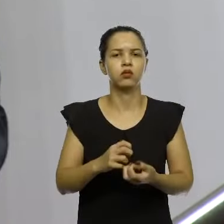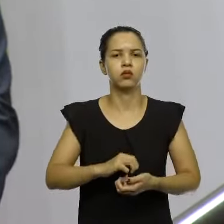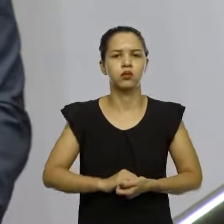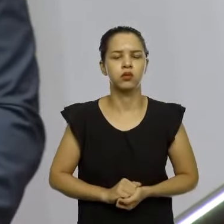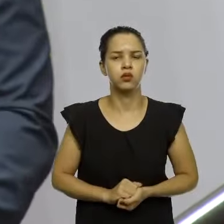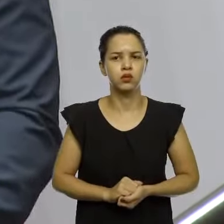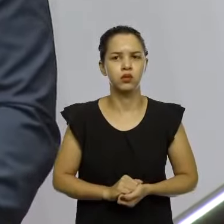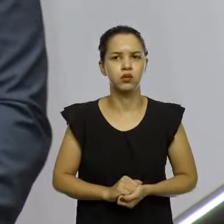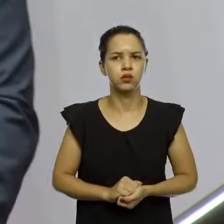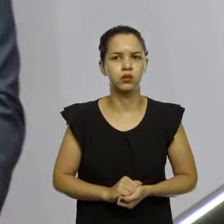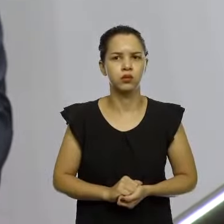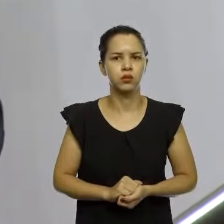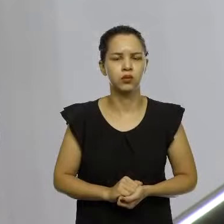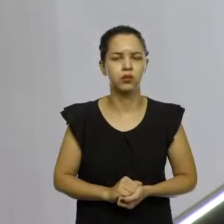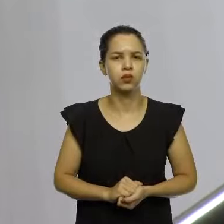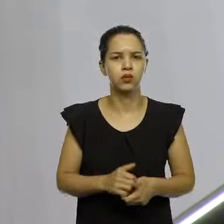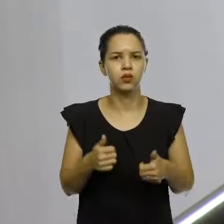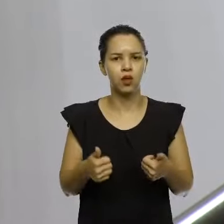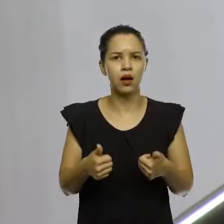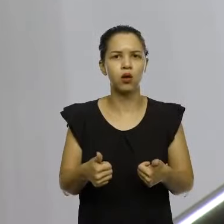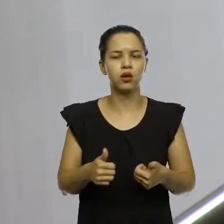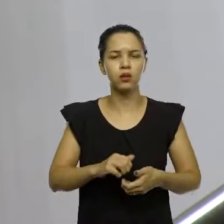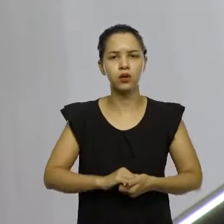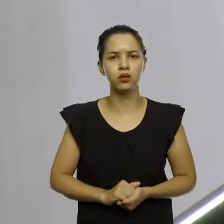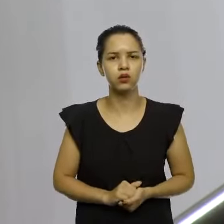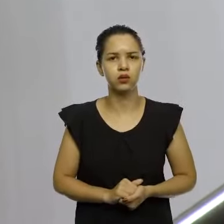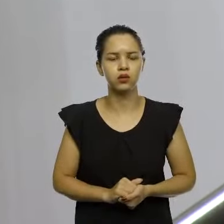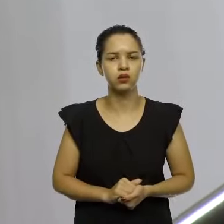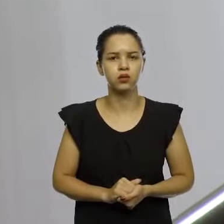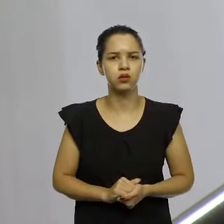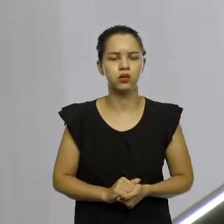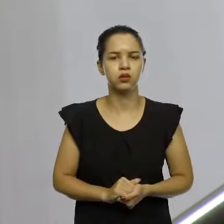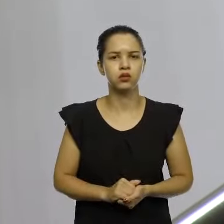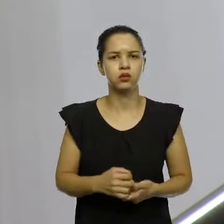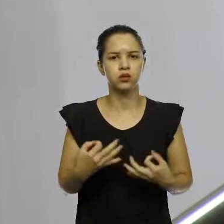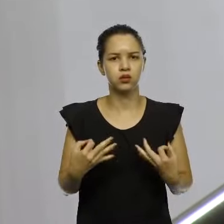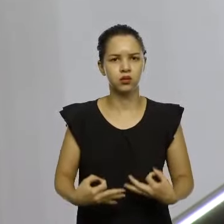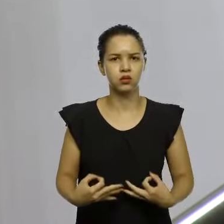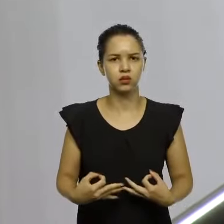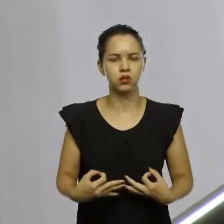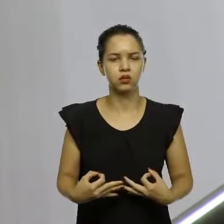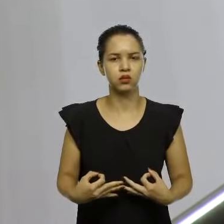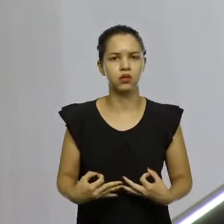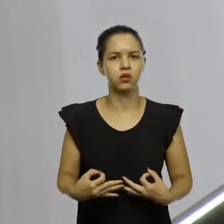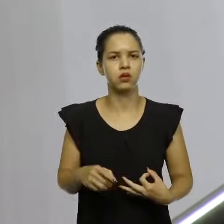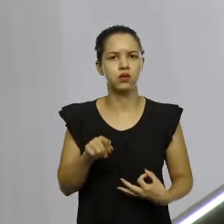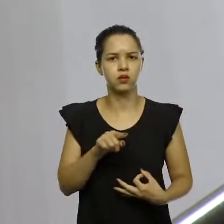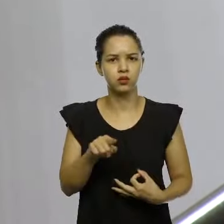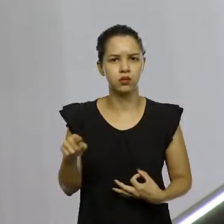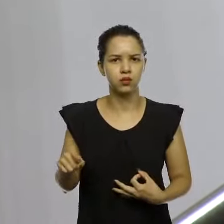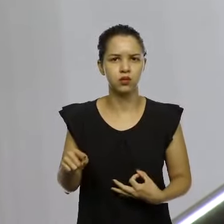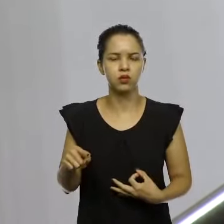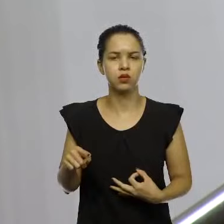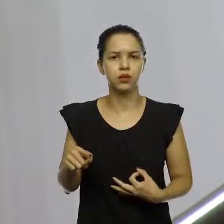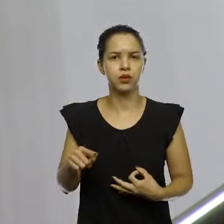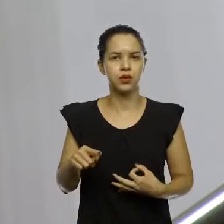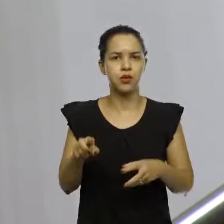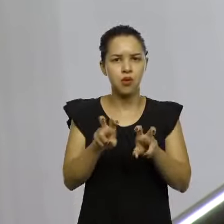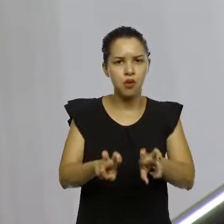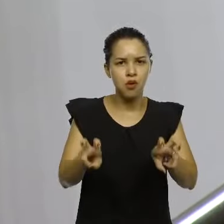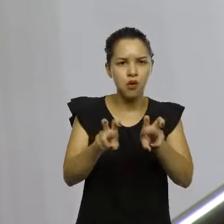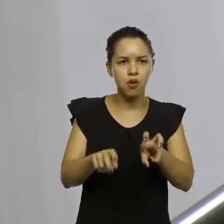retirada do título? Vem aqui e justifica. Para isso que existem esses microfones que são fixados aí na frente de cada um dos computadores aí.